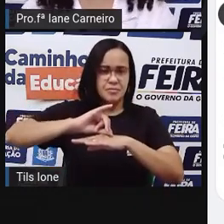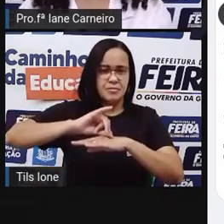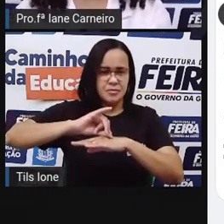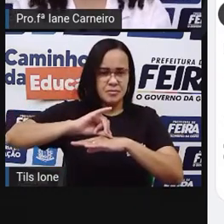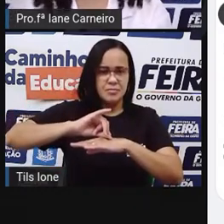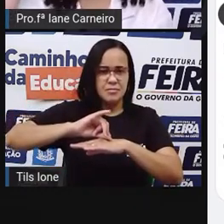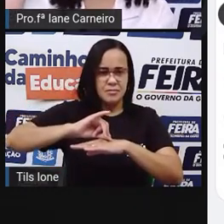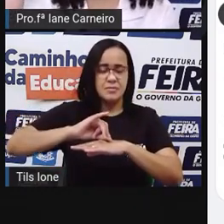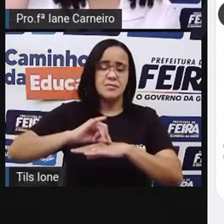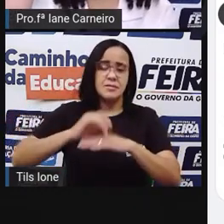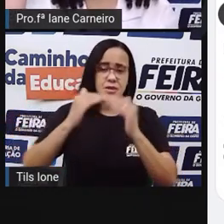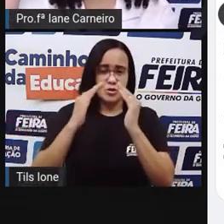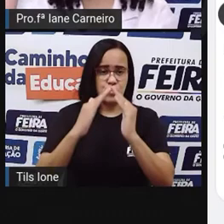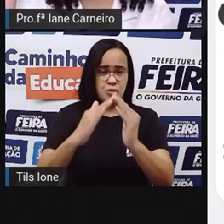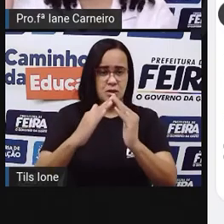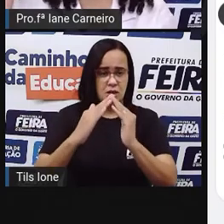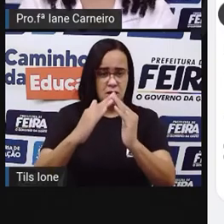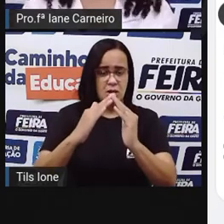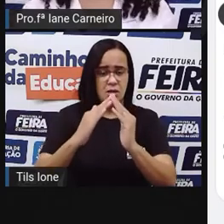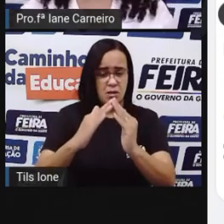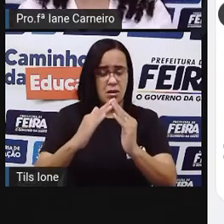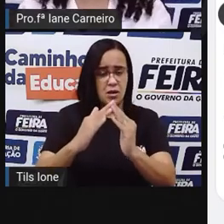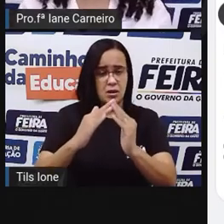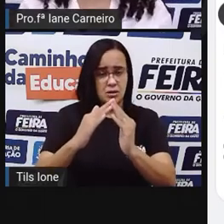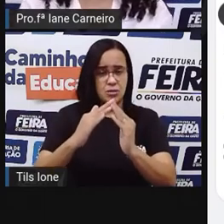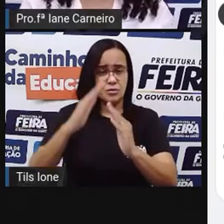telhado. Ou na parte de cima.